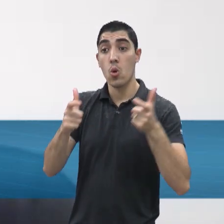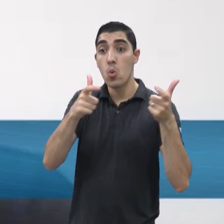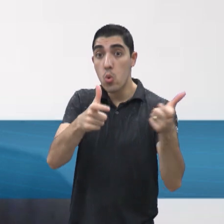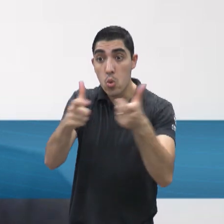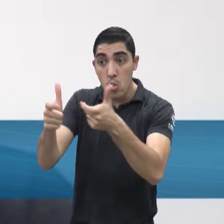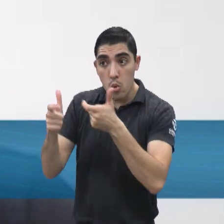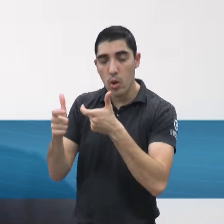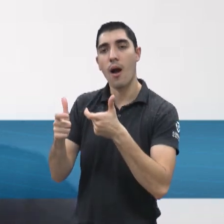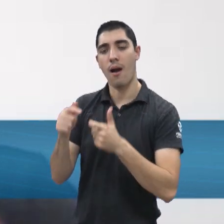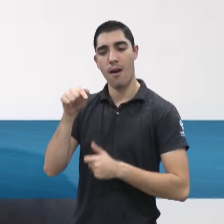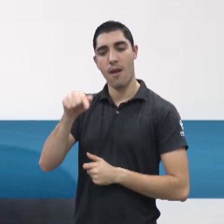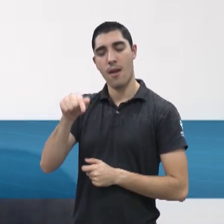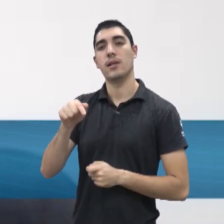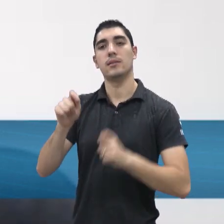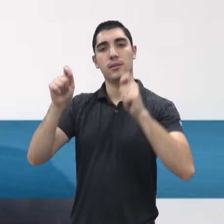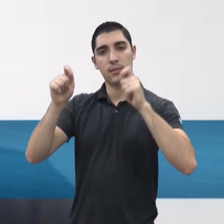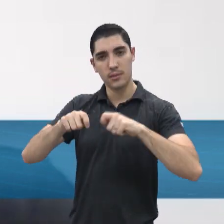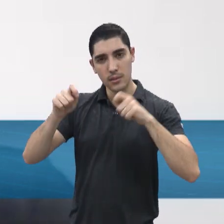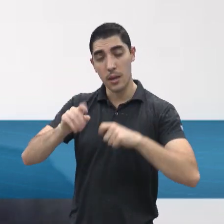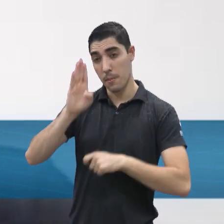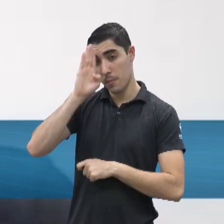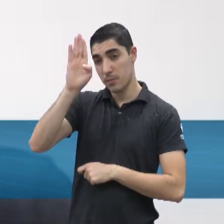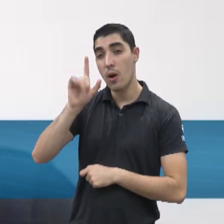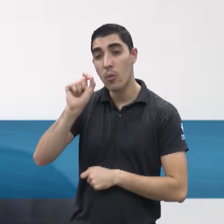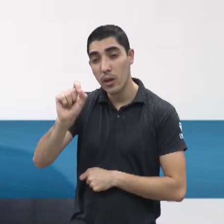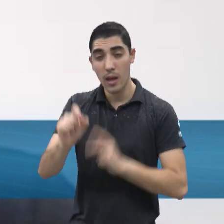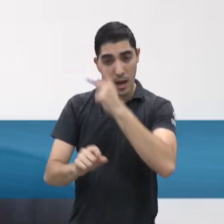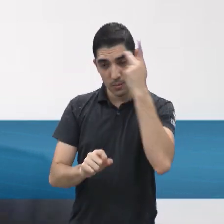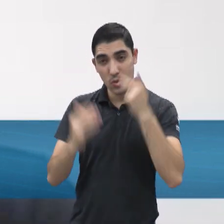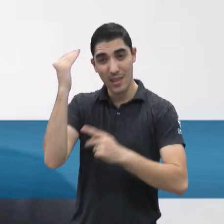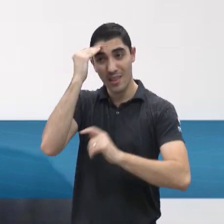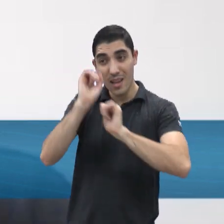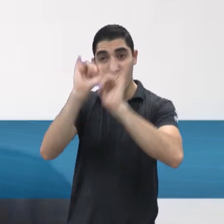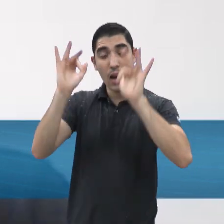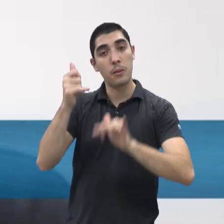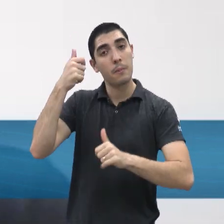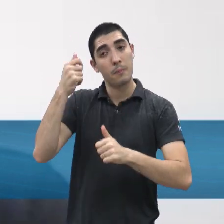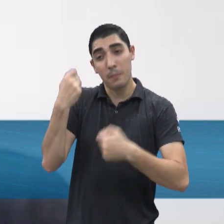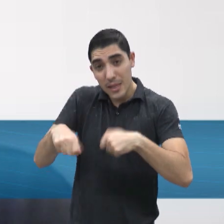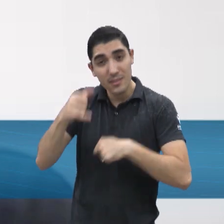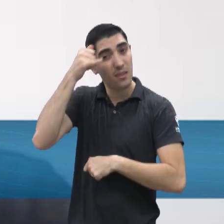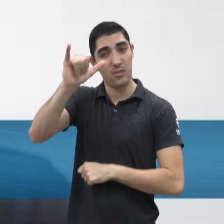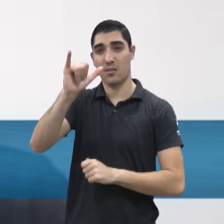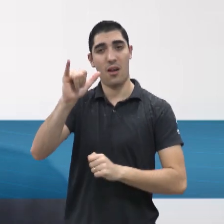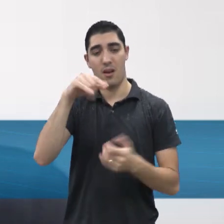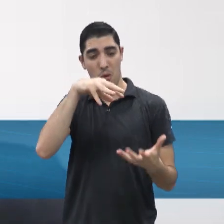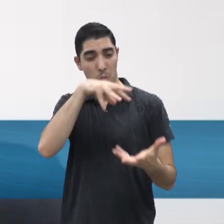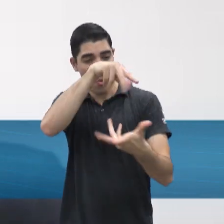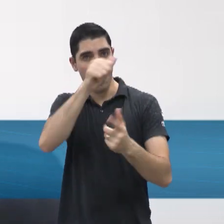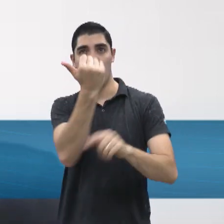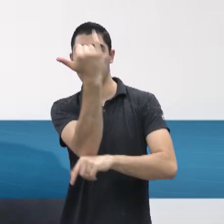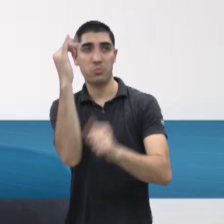são pensados de forma a, principalmente, minimizar o impacto ambiental das atividades, né, que acontecem nos centros urbanos,